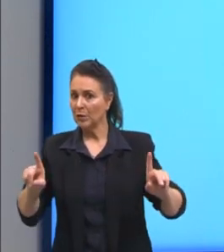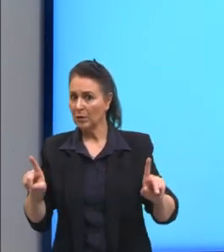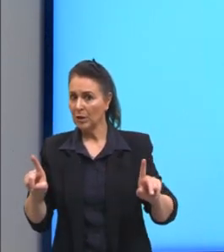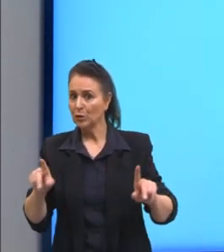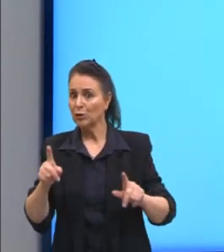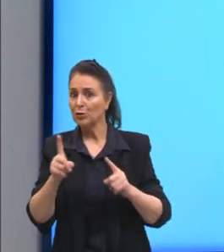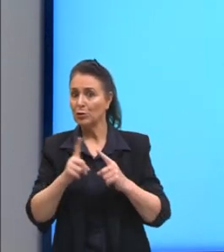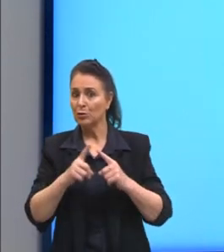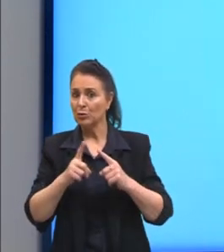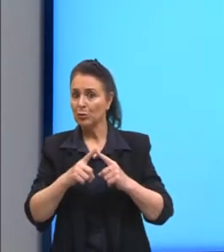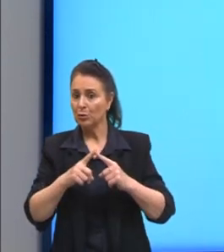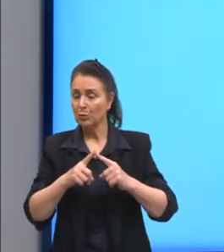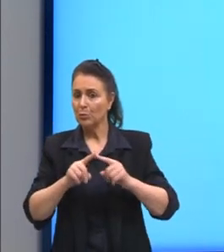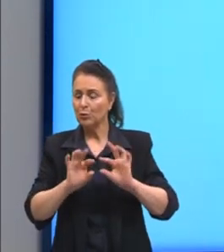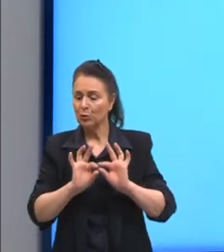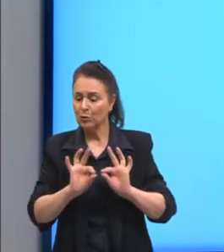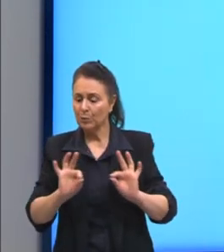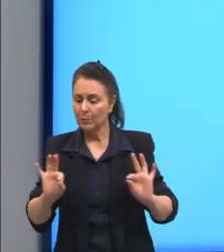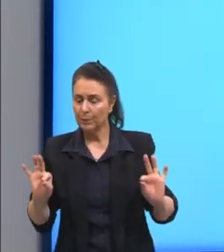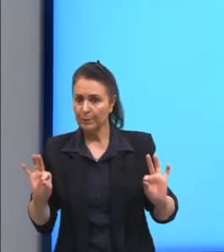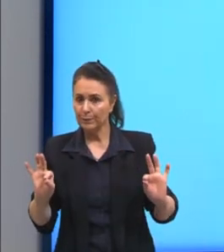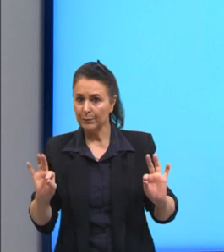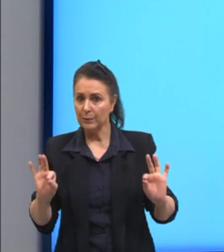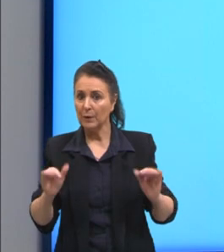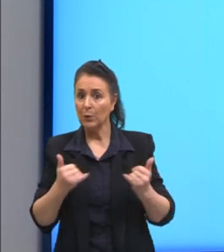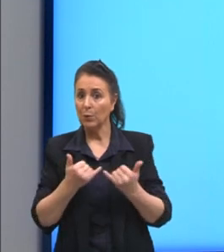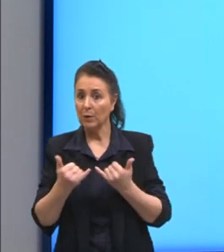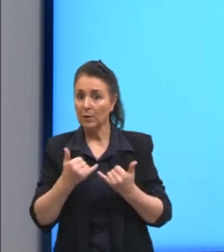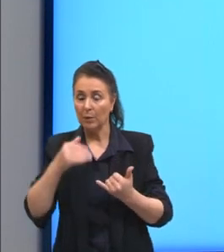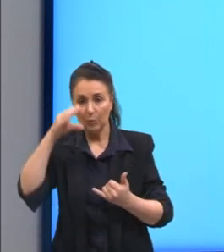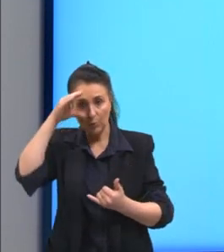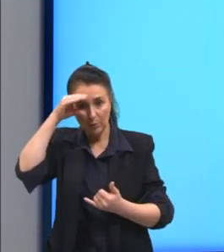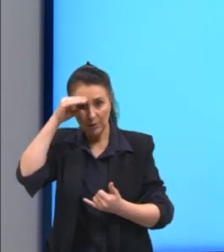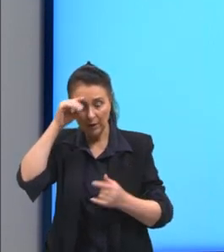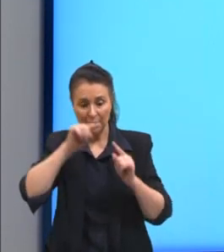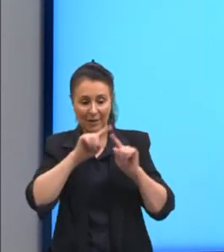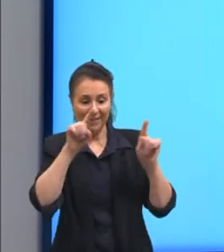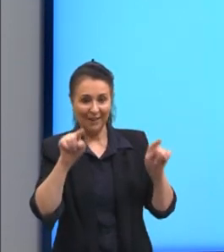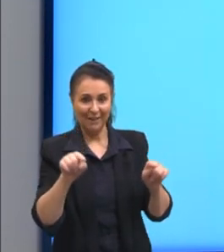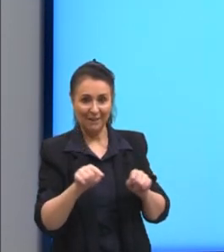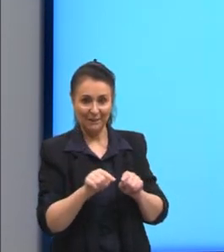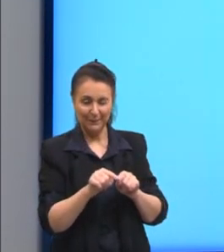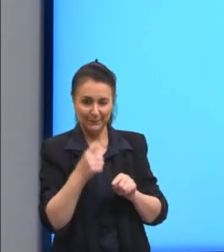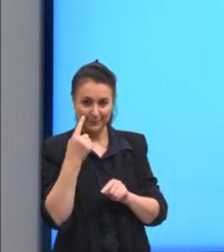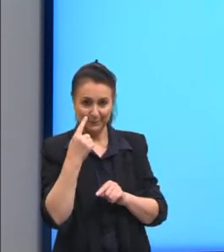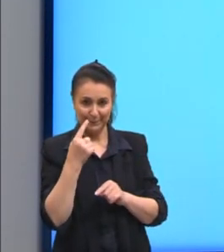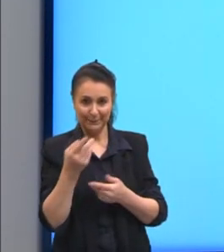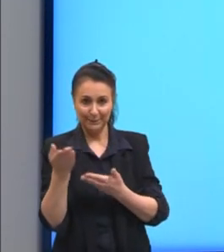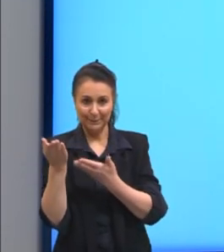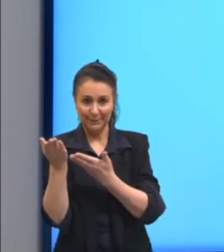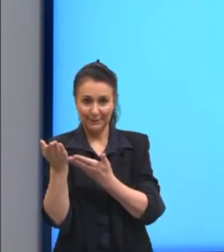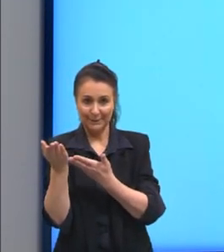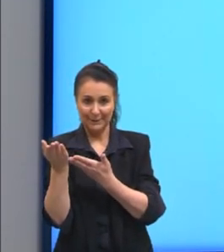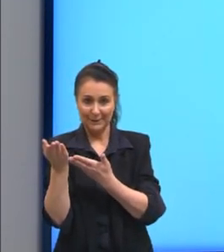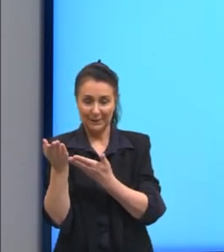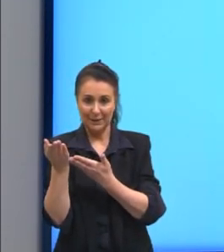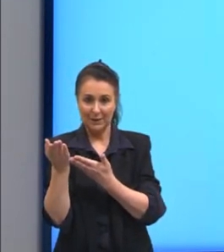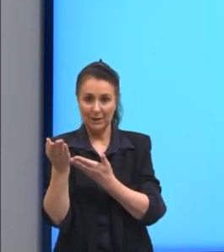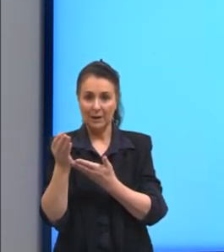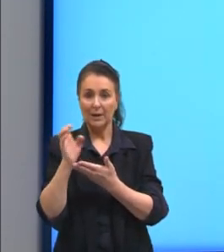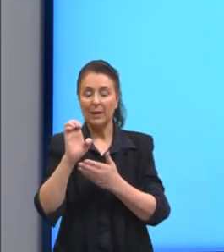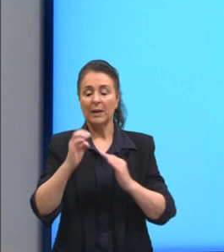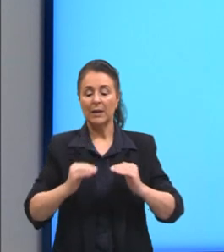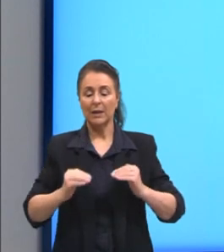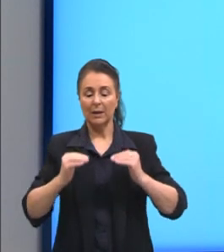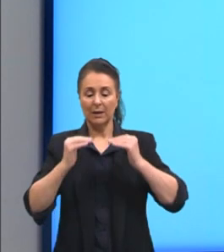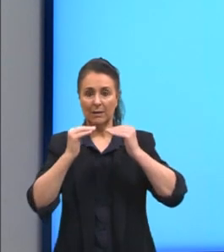de medida. Um exemplo disso pode ser observado no quadro. Então, temos unidade de equivalência.